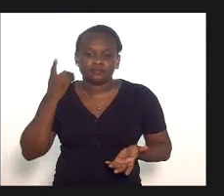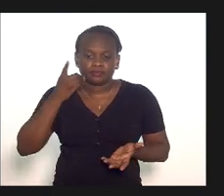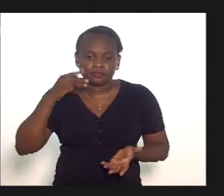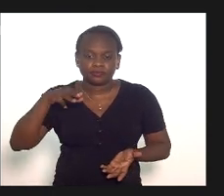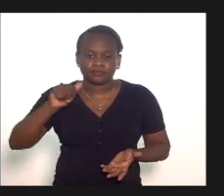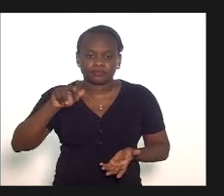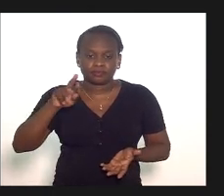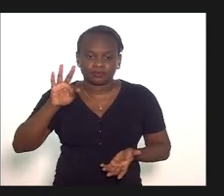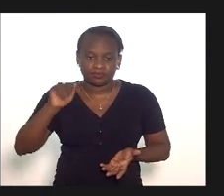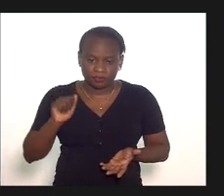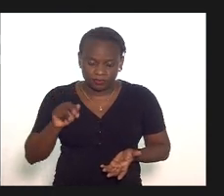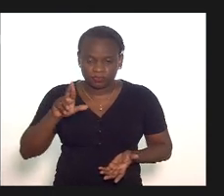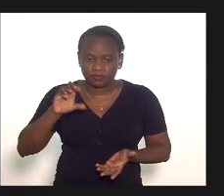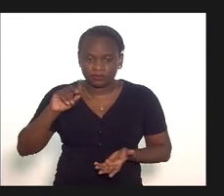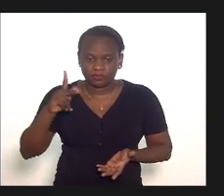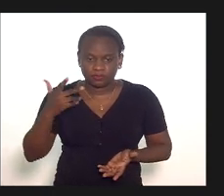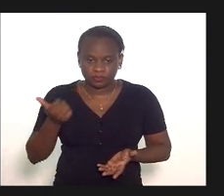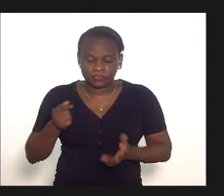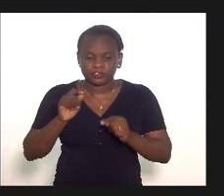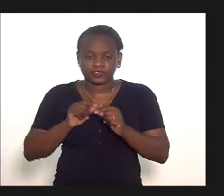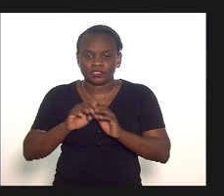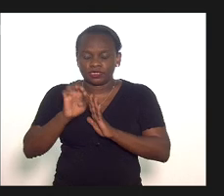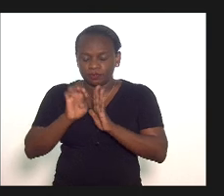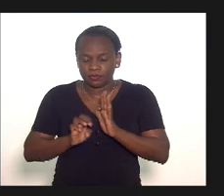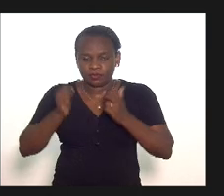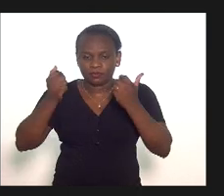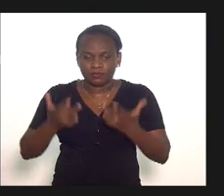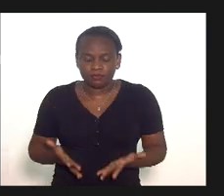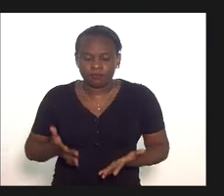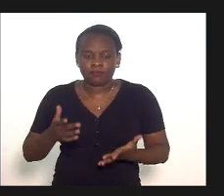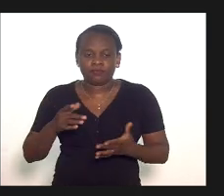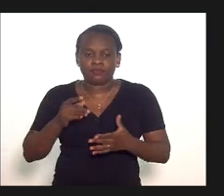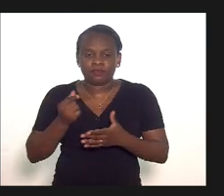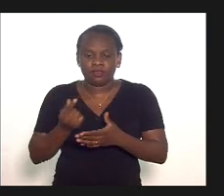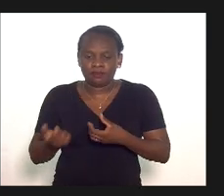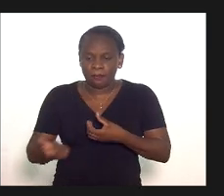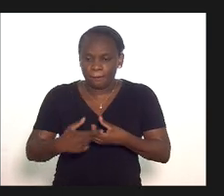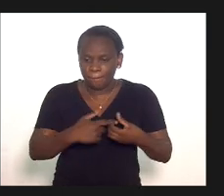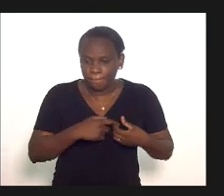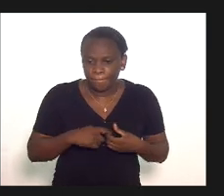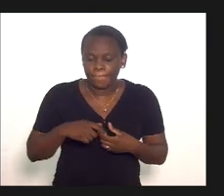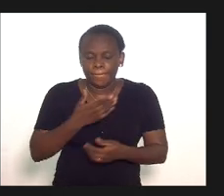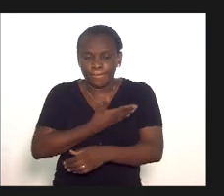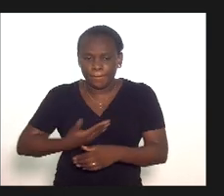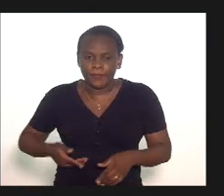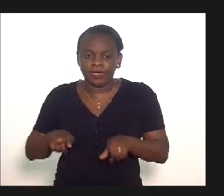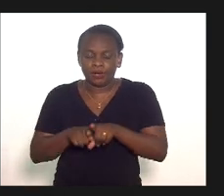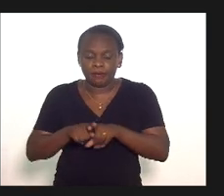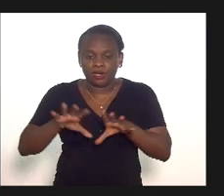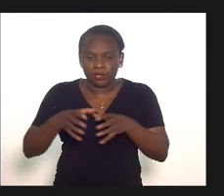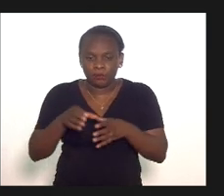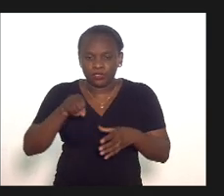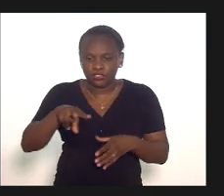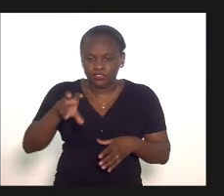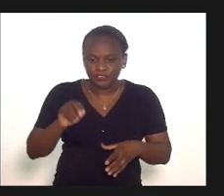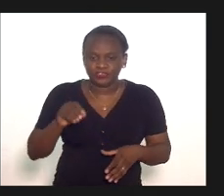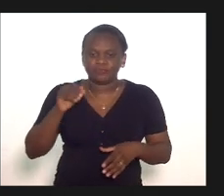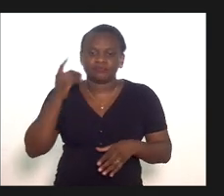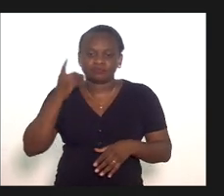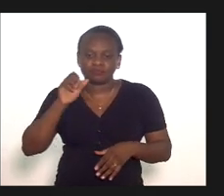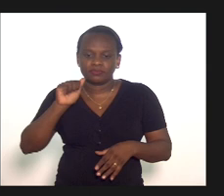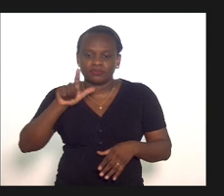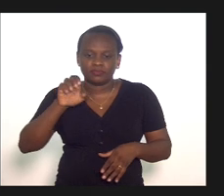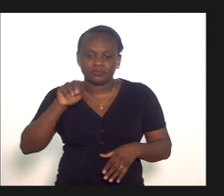Rocha que fez uma emenda falando a respeito do regime de recuperação fiscal o pessoal do Novo também o deputado Alexandre